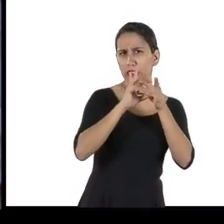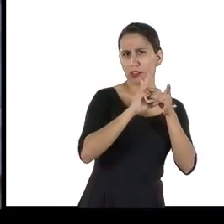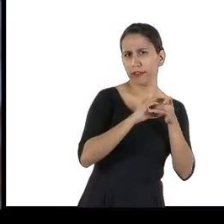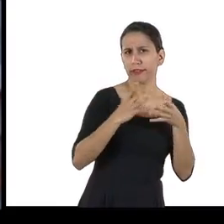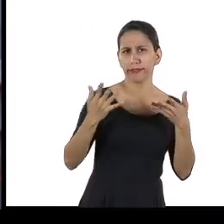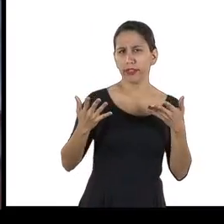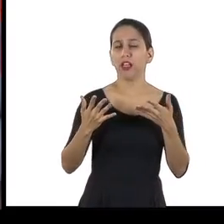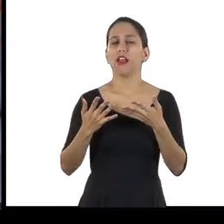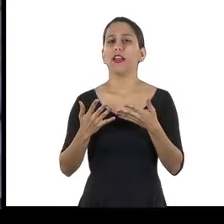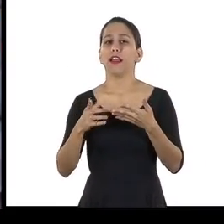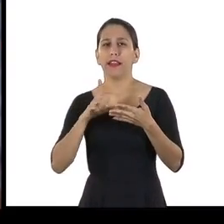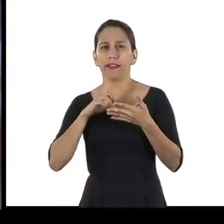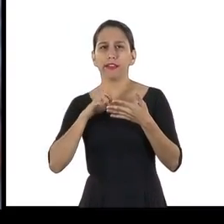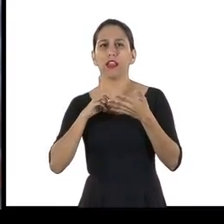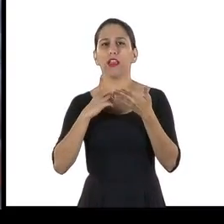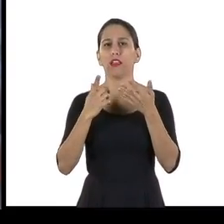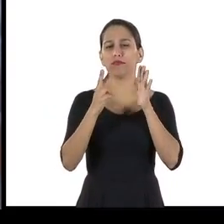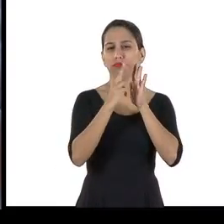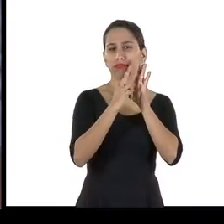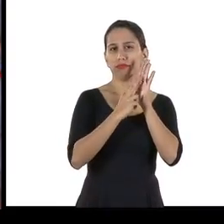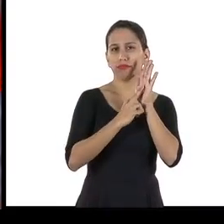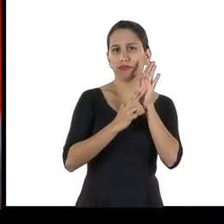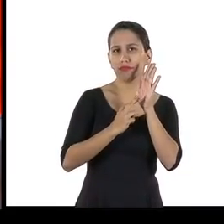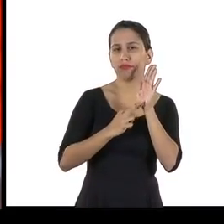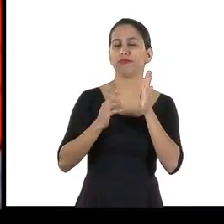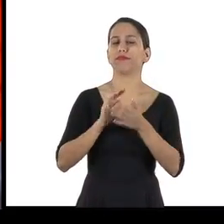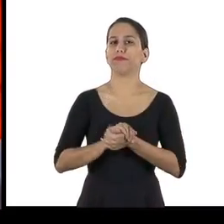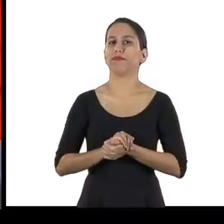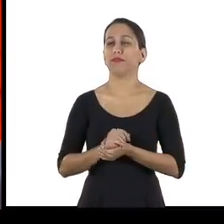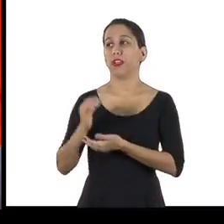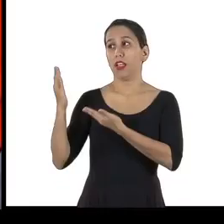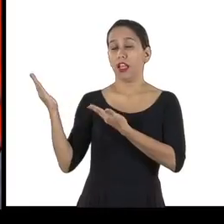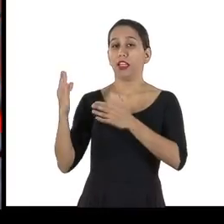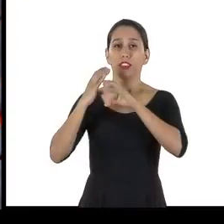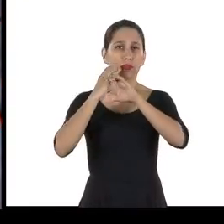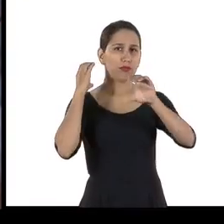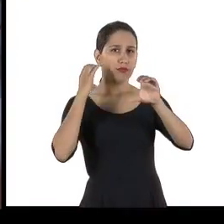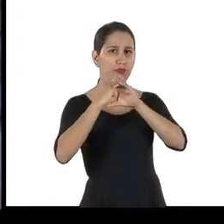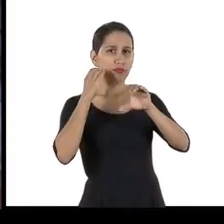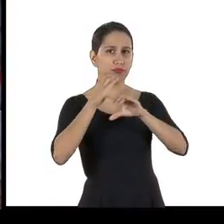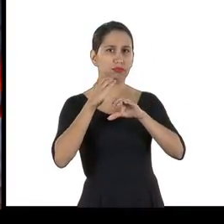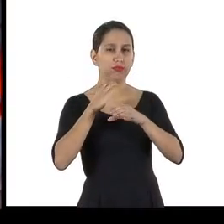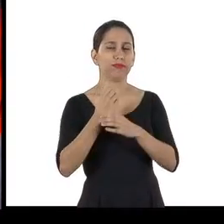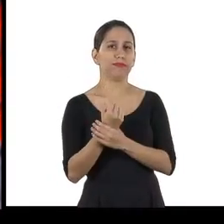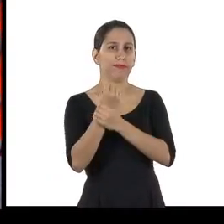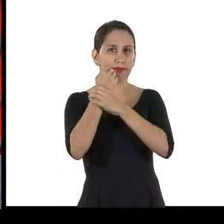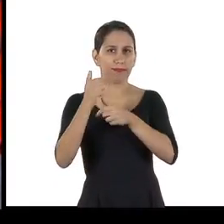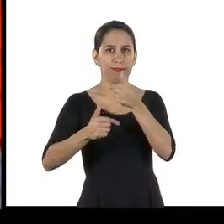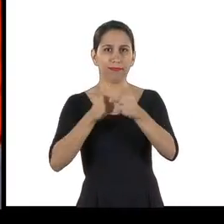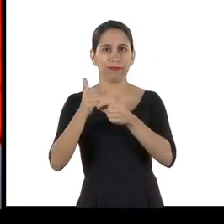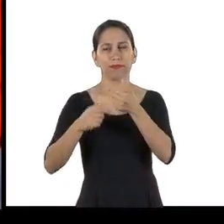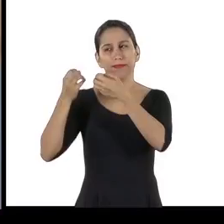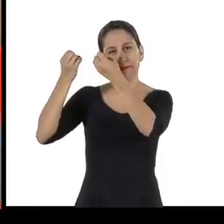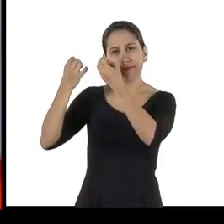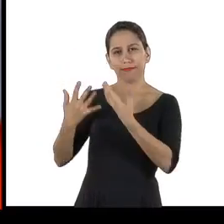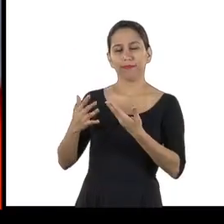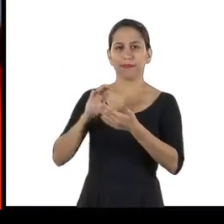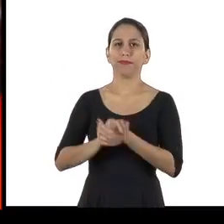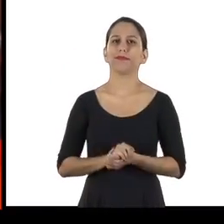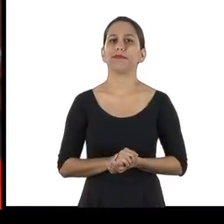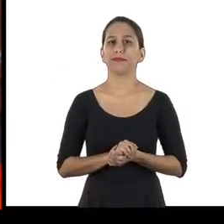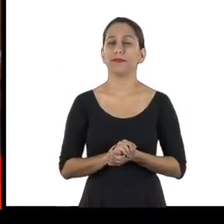trânsito interno nas minas. Eu estou aqui com o Leandro Policeni, que engenheiro de segurança do trabalho, que vai falar um pouco mais sobre isso com a gente.